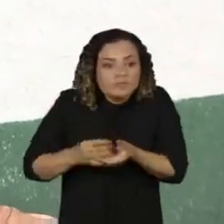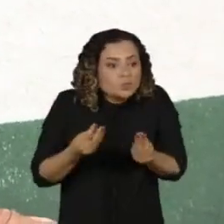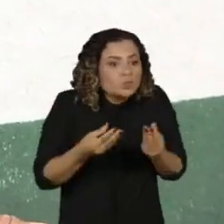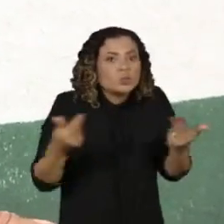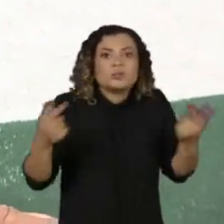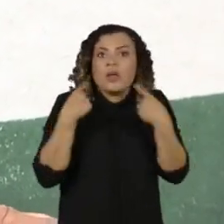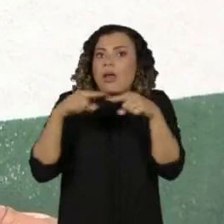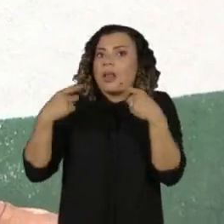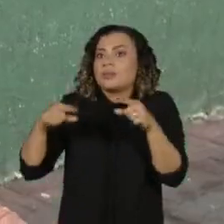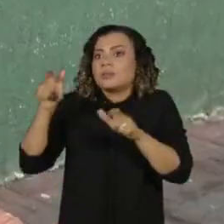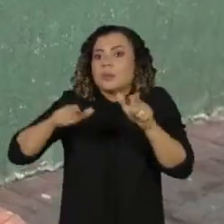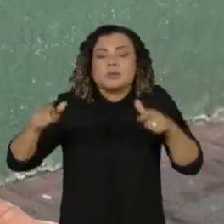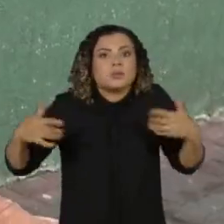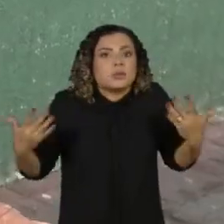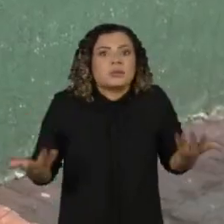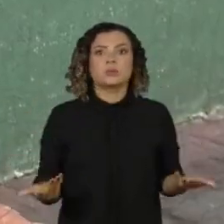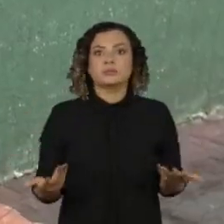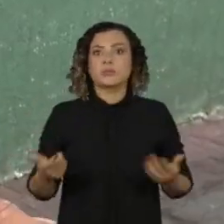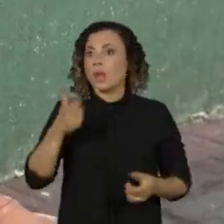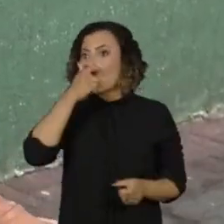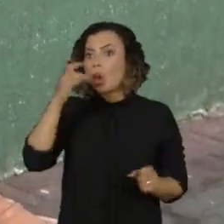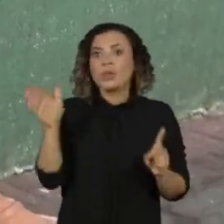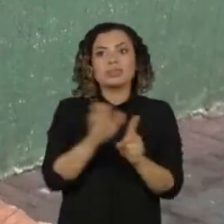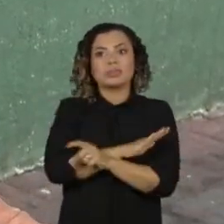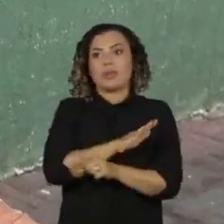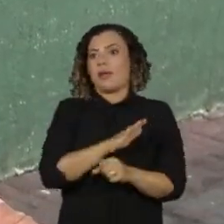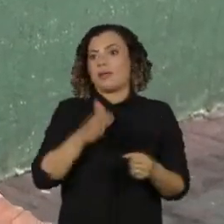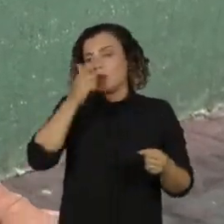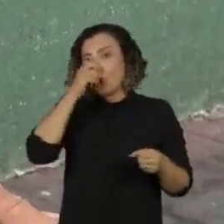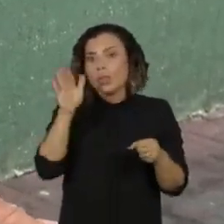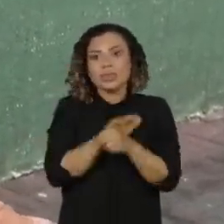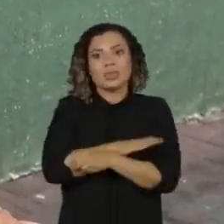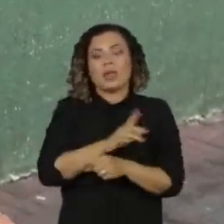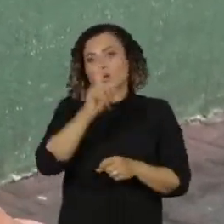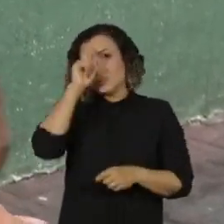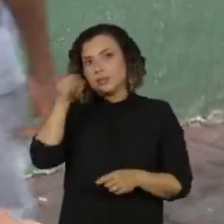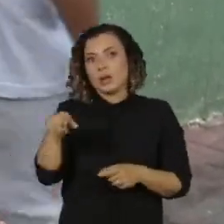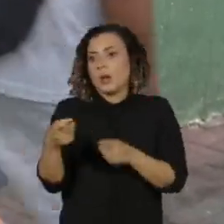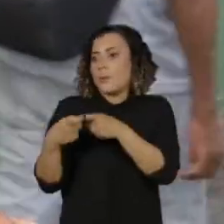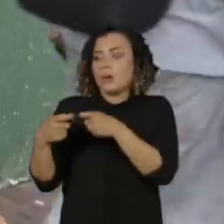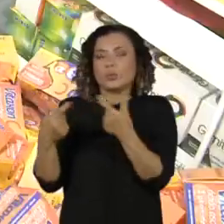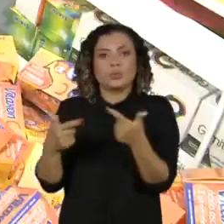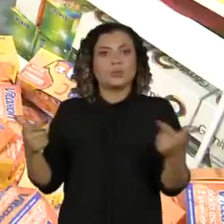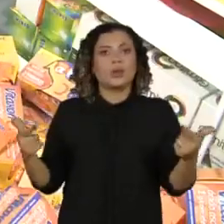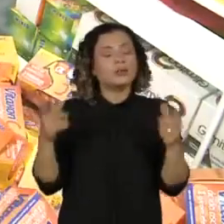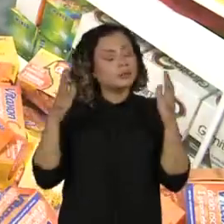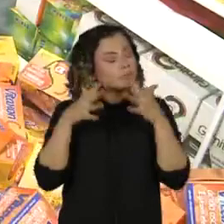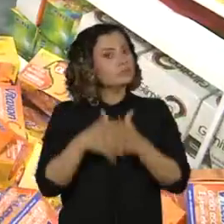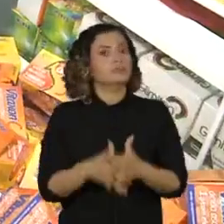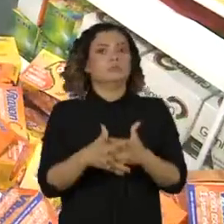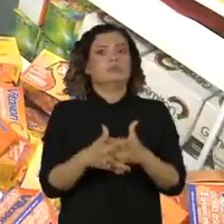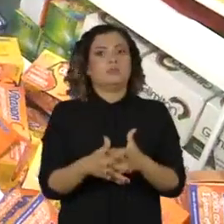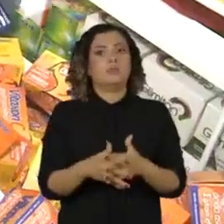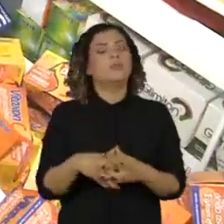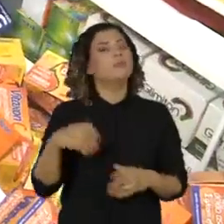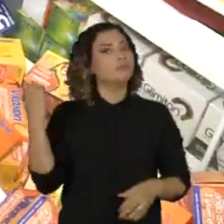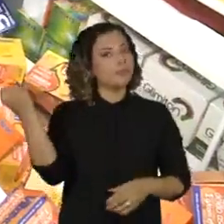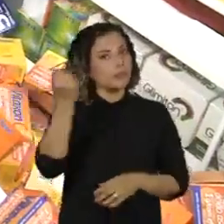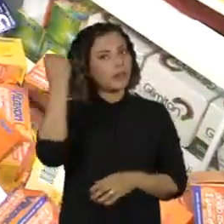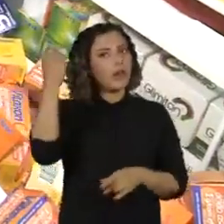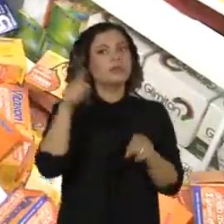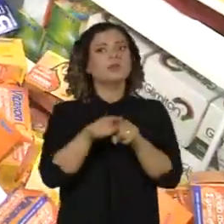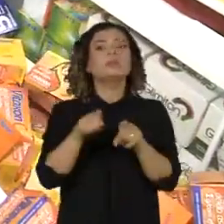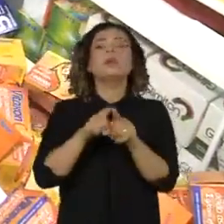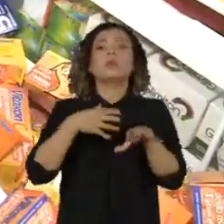reclamação do pessoal também. Lotado, sem médico, é complicada a situação. Problemas graves também com falhas